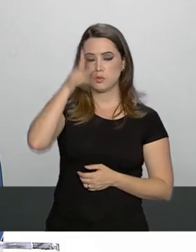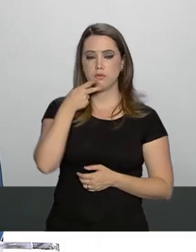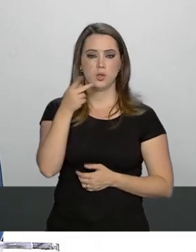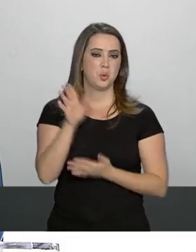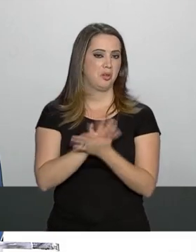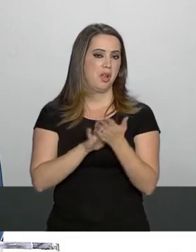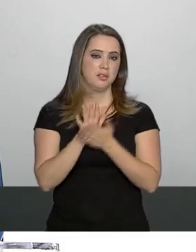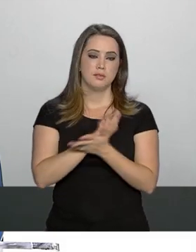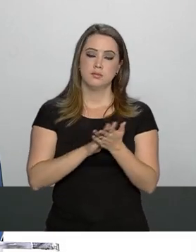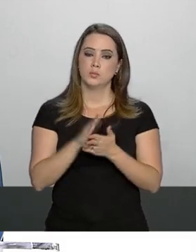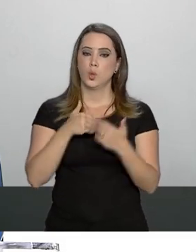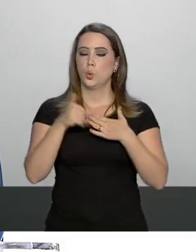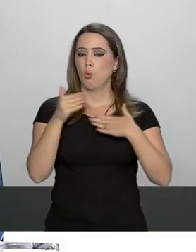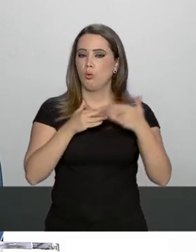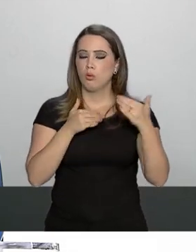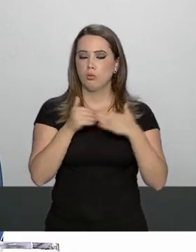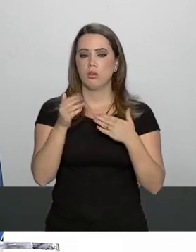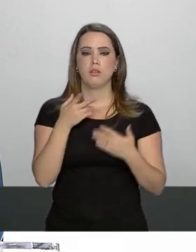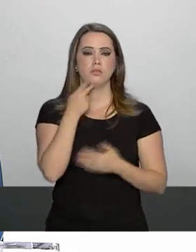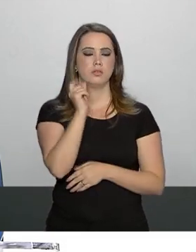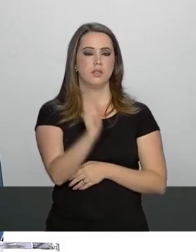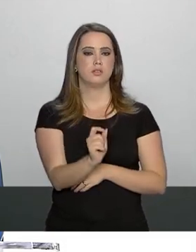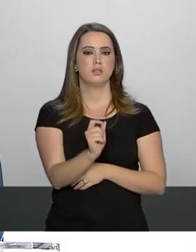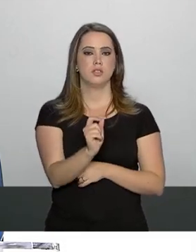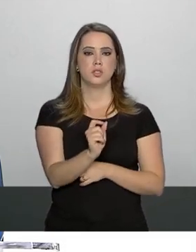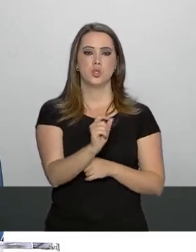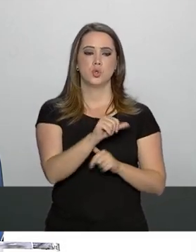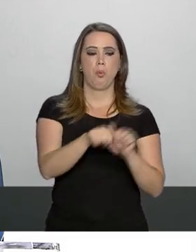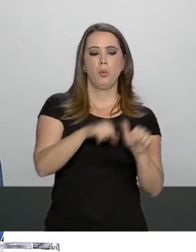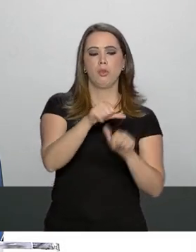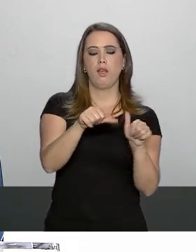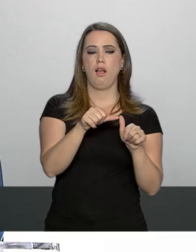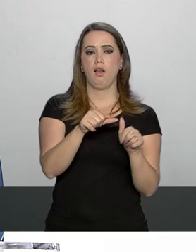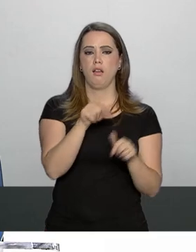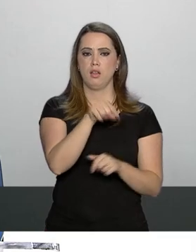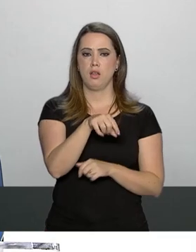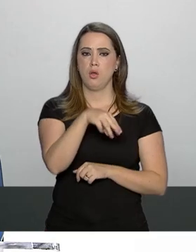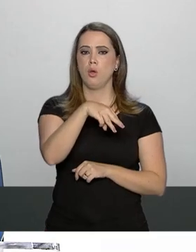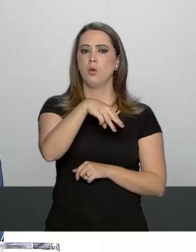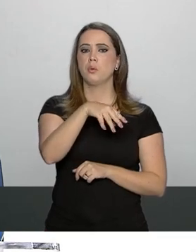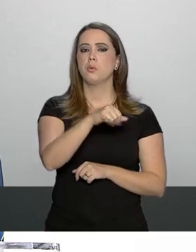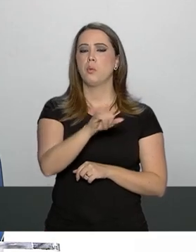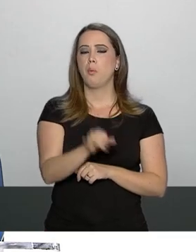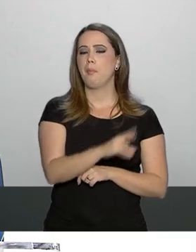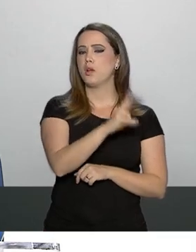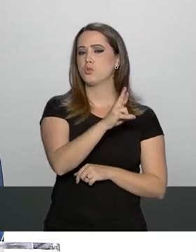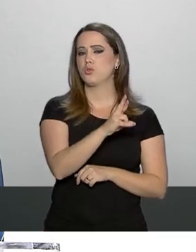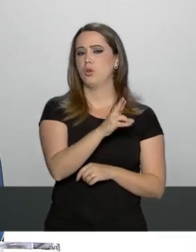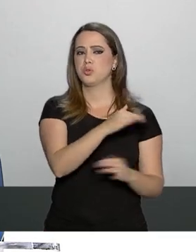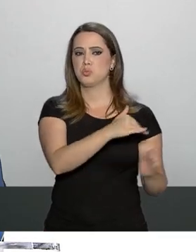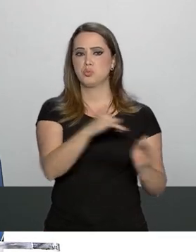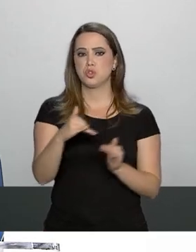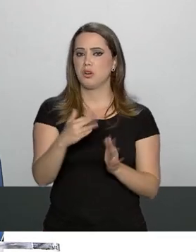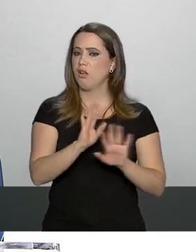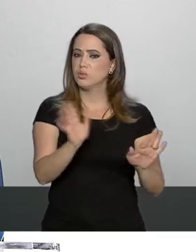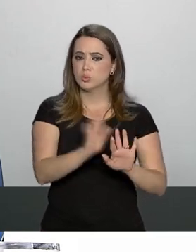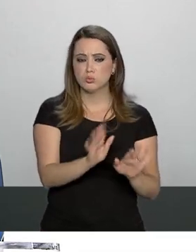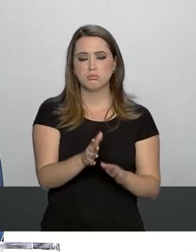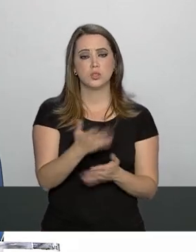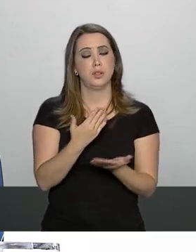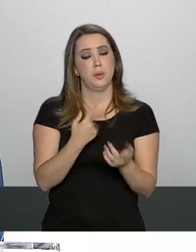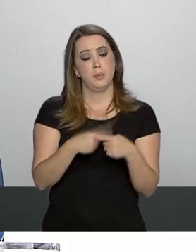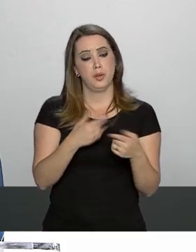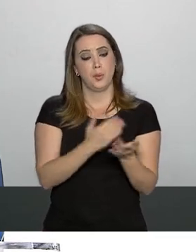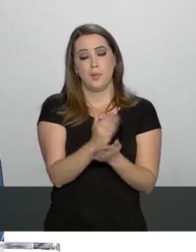qualquer iniciativa no sentido de cambiar o major Vitor Hugo até porque iniciou-se o processo